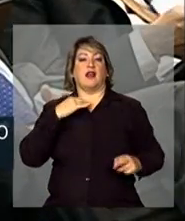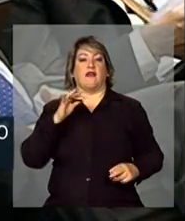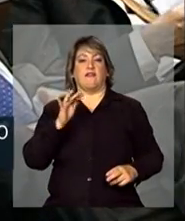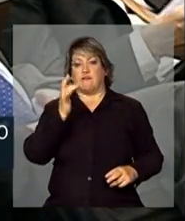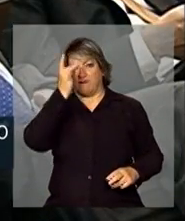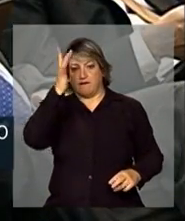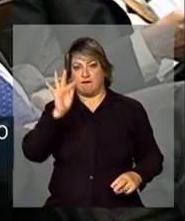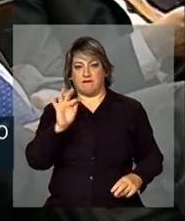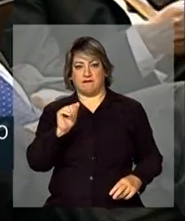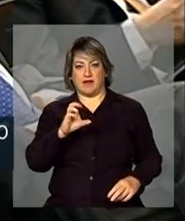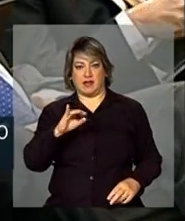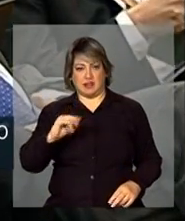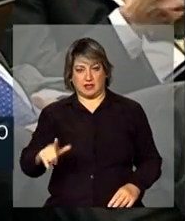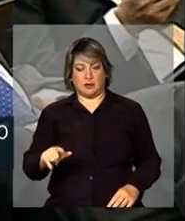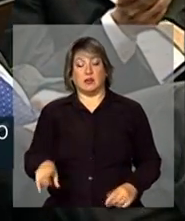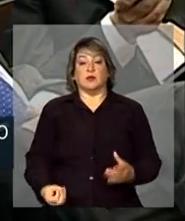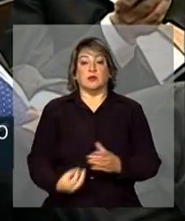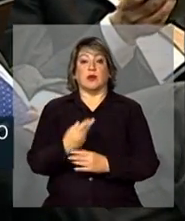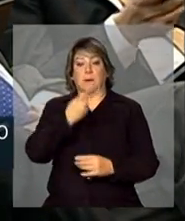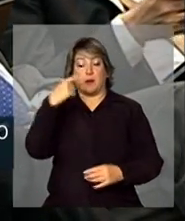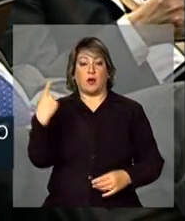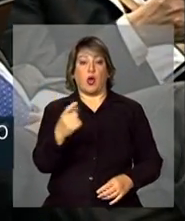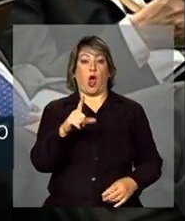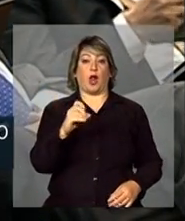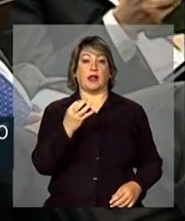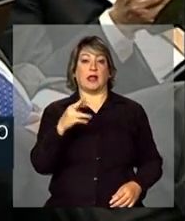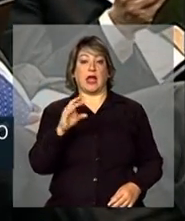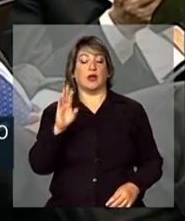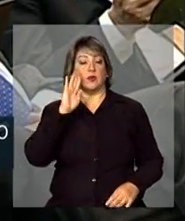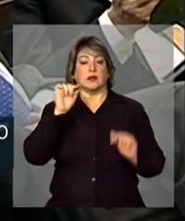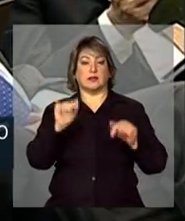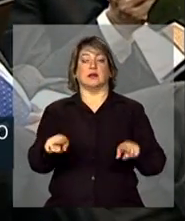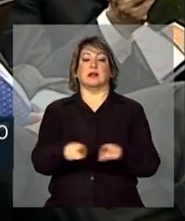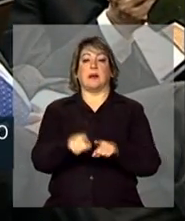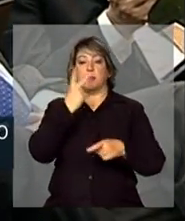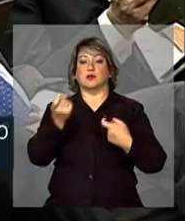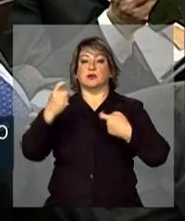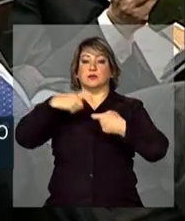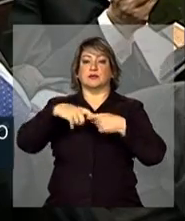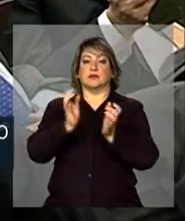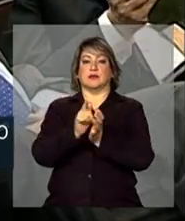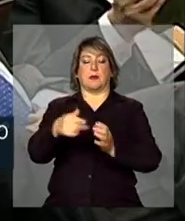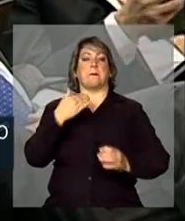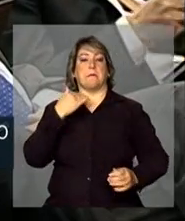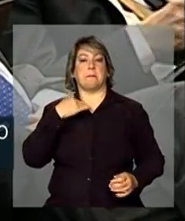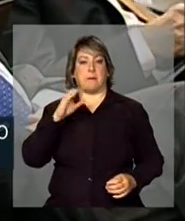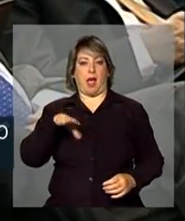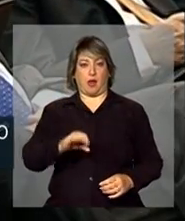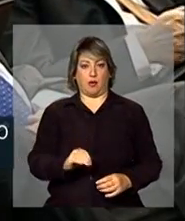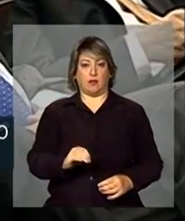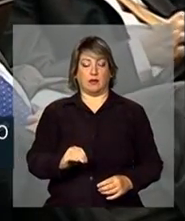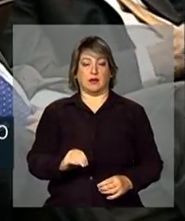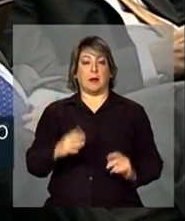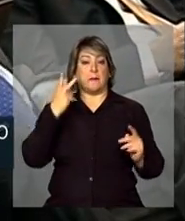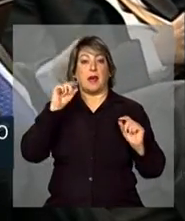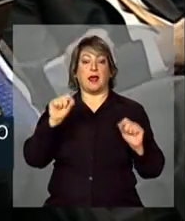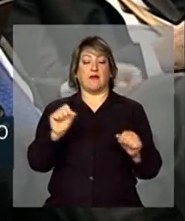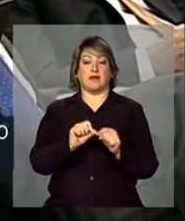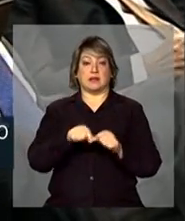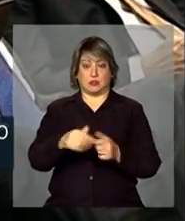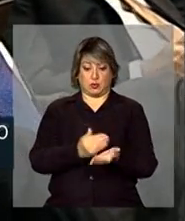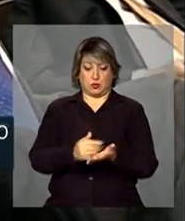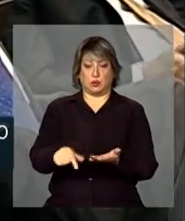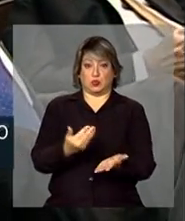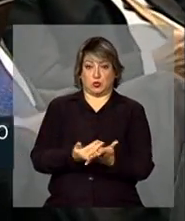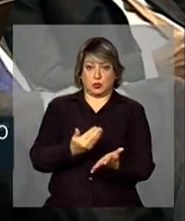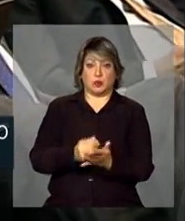lançado exclusivamente para o lotérico e para o correspondente bancário, visando a partir do